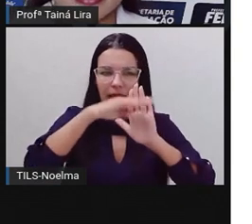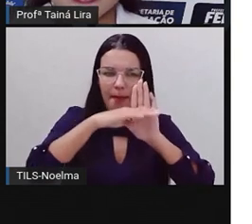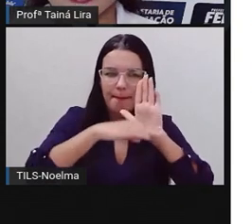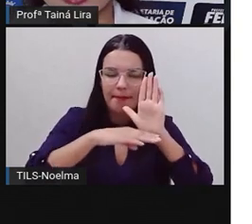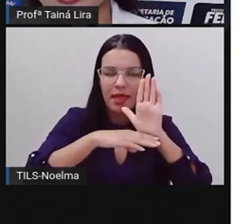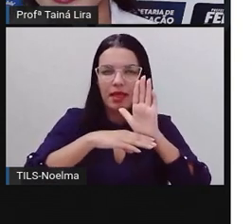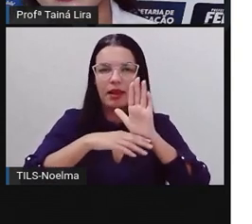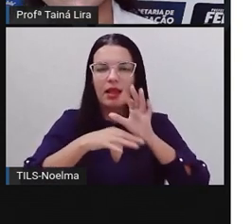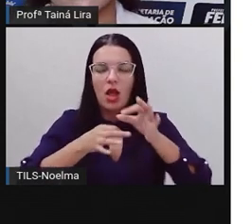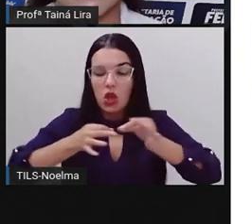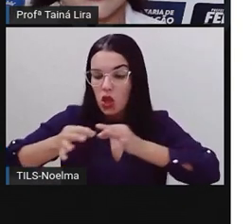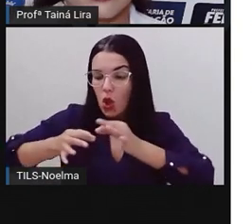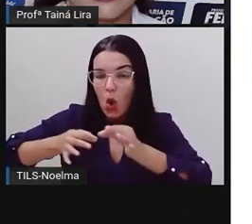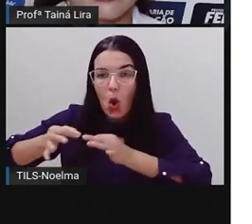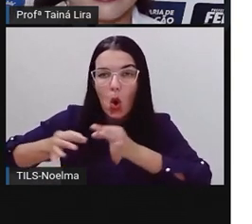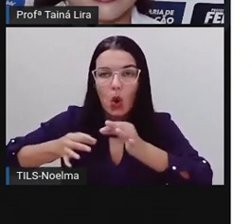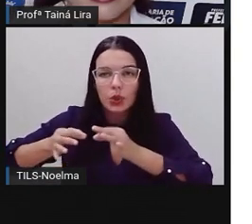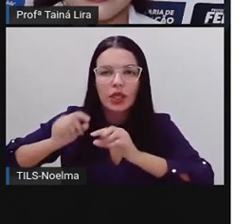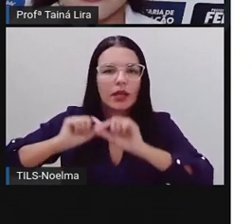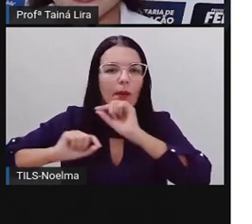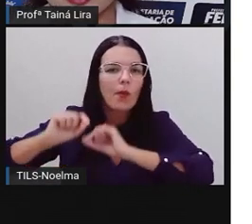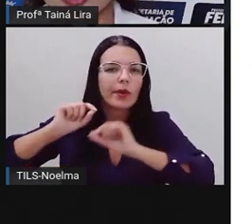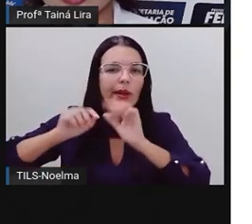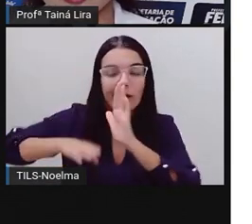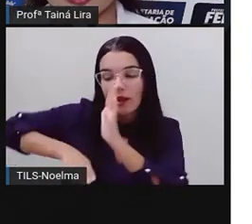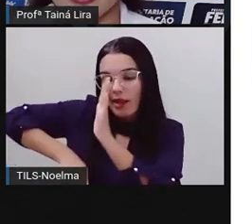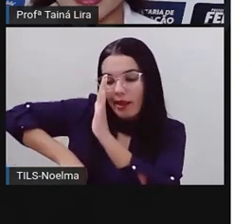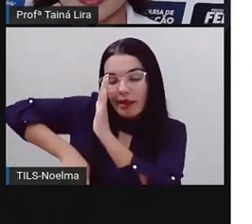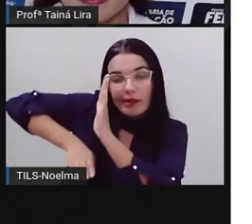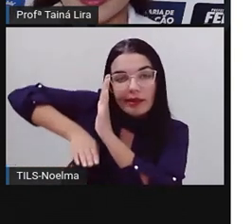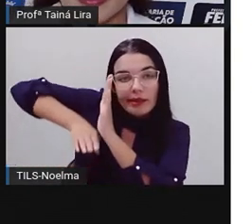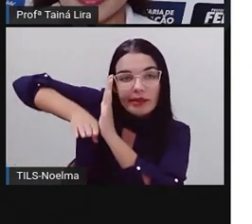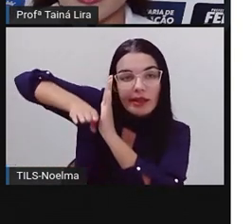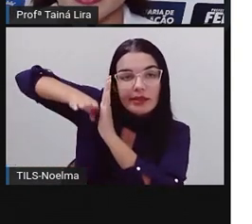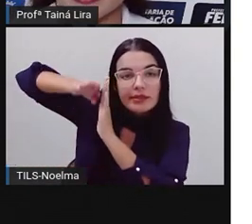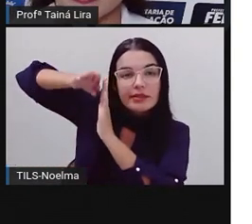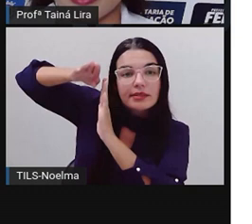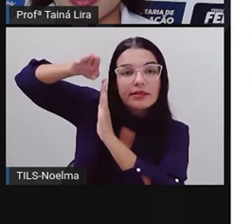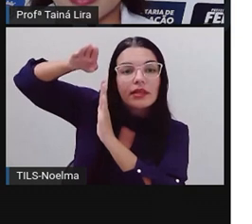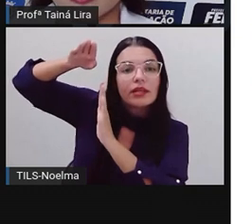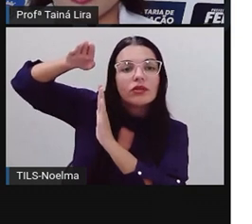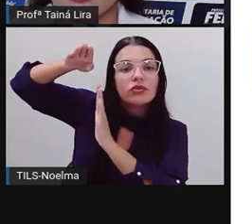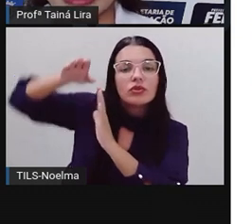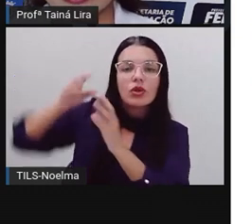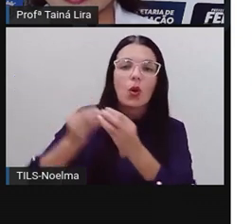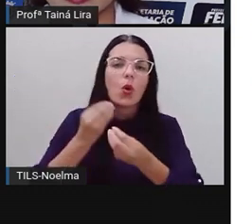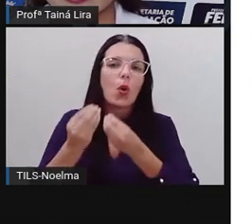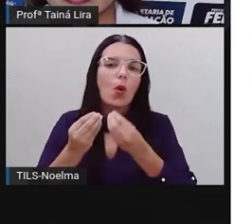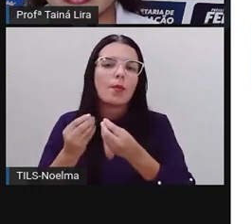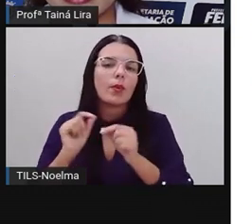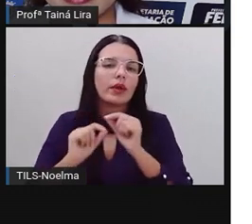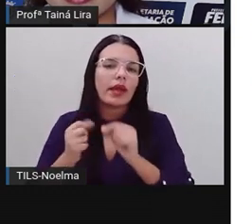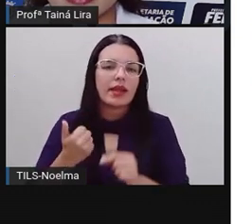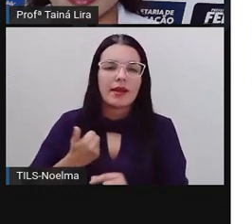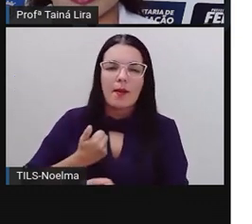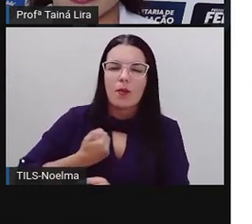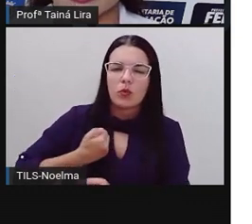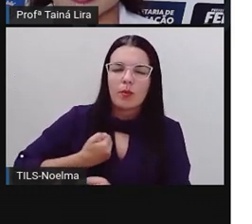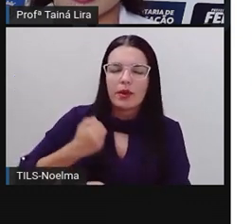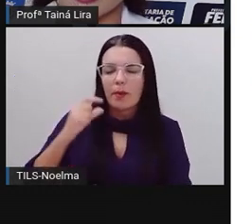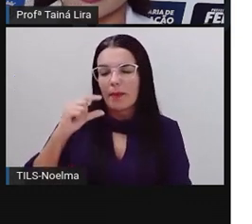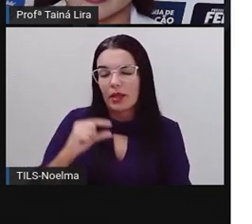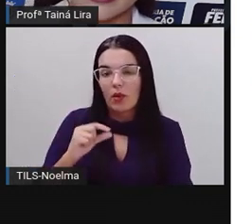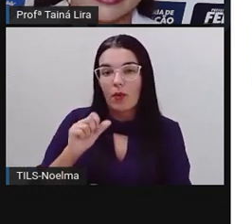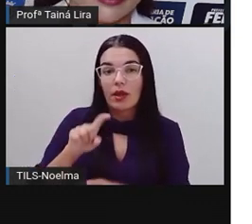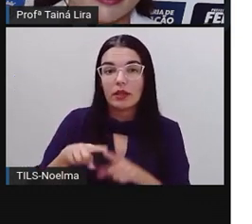em ordem crescente, seja, do menor para o maior. Então, ó, o menor número é 15, que é do